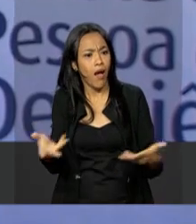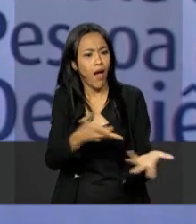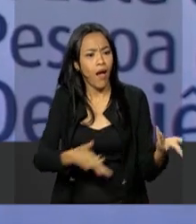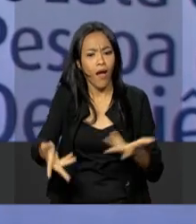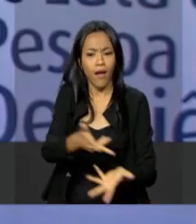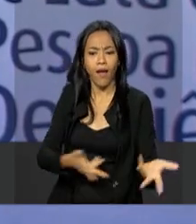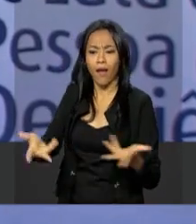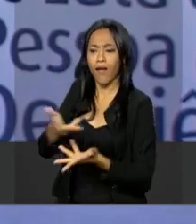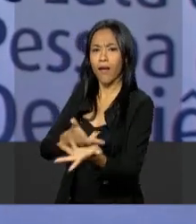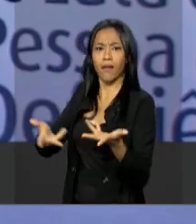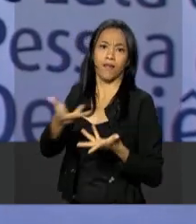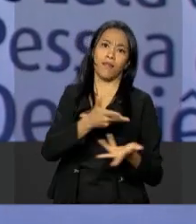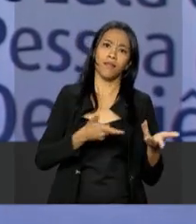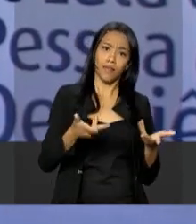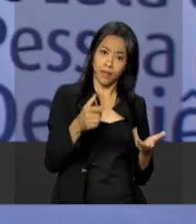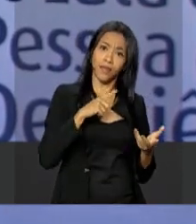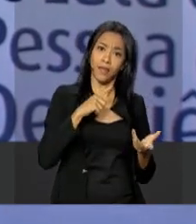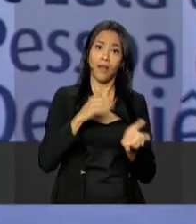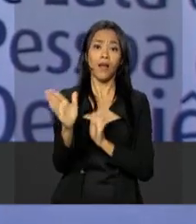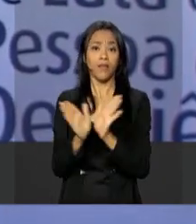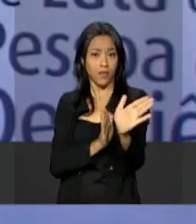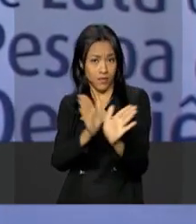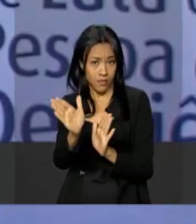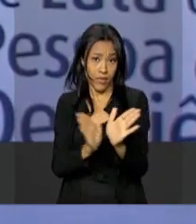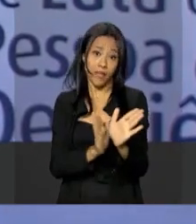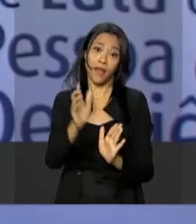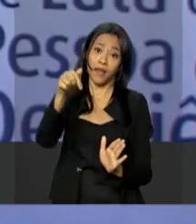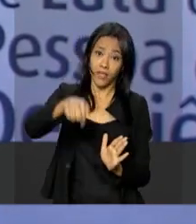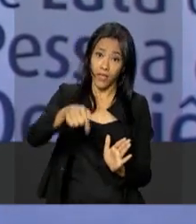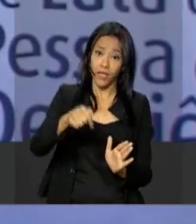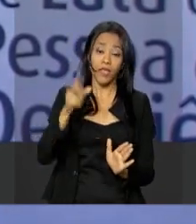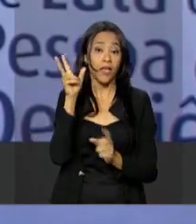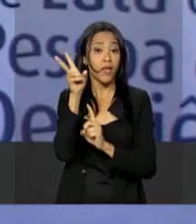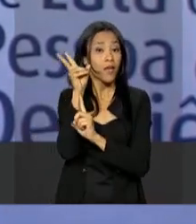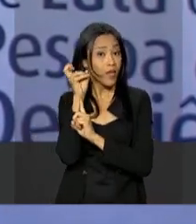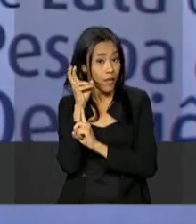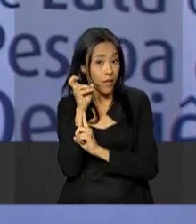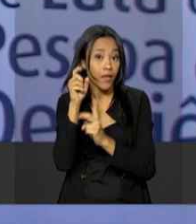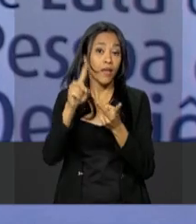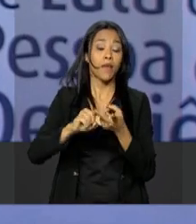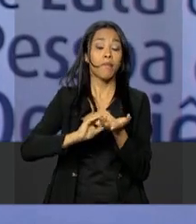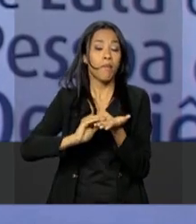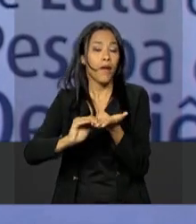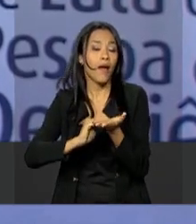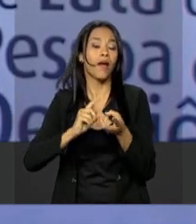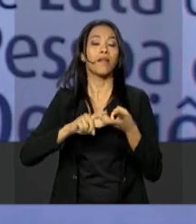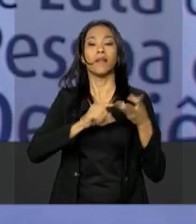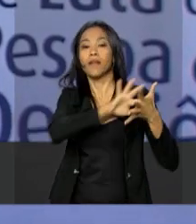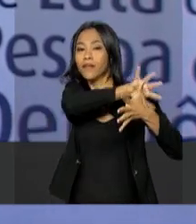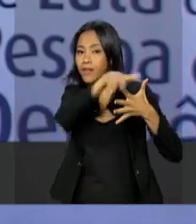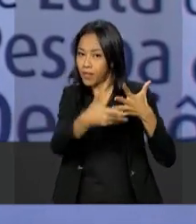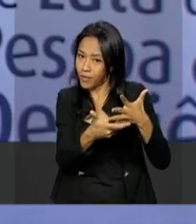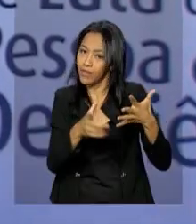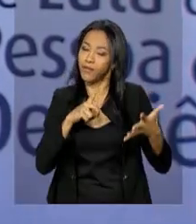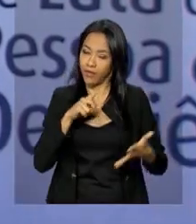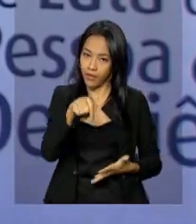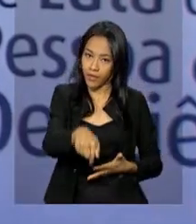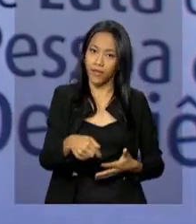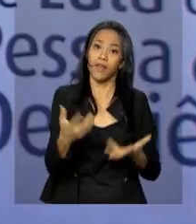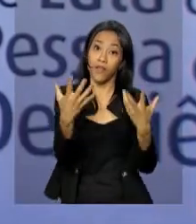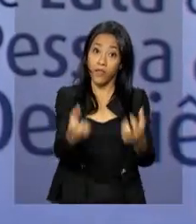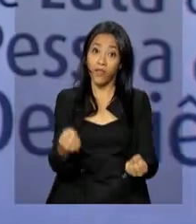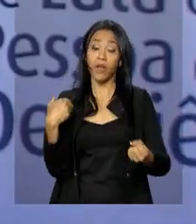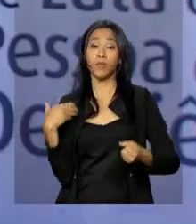com recursos de acessibilidade, como audiodescrição, braile e libras. Vamos agora ao